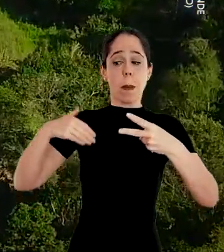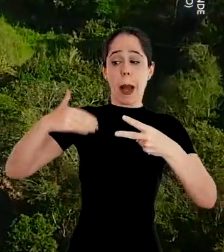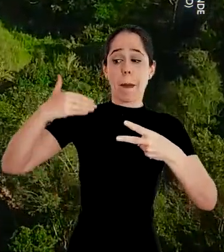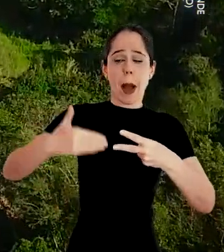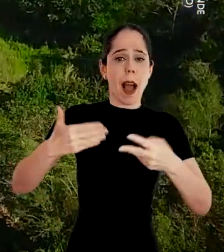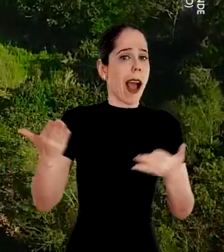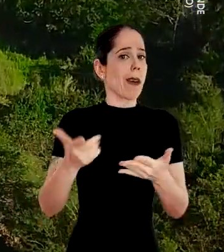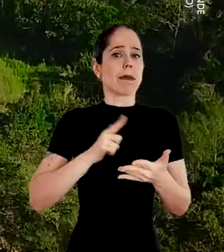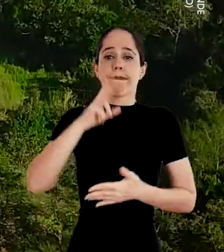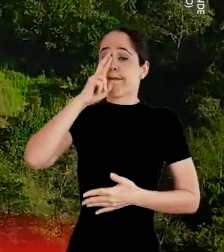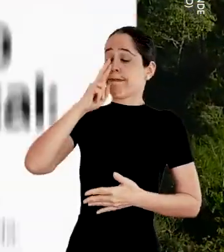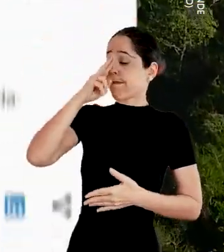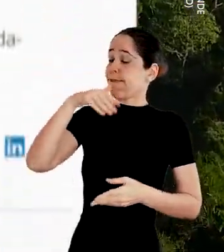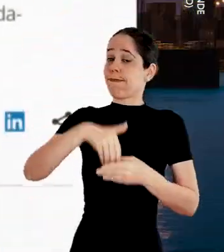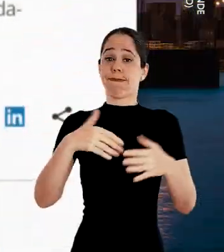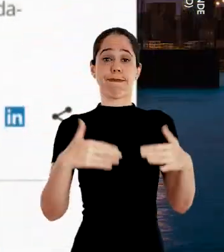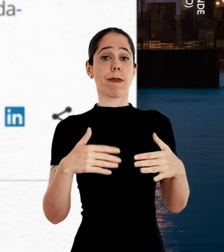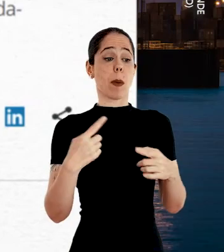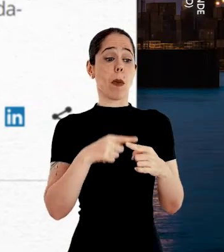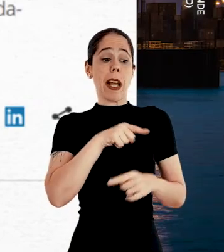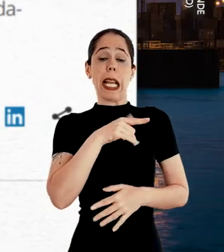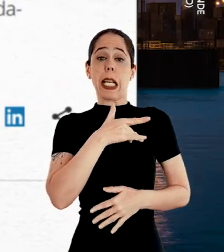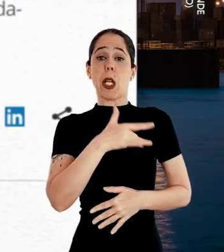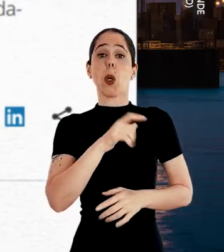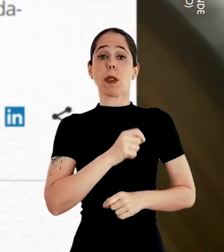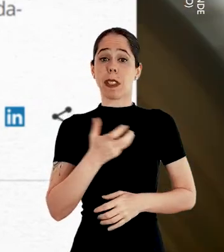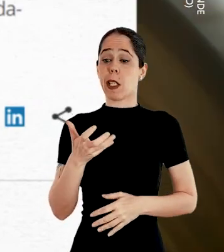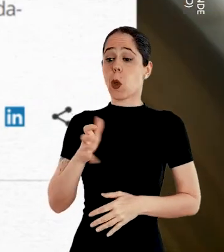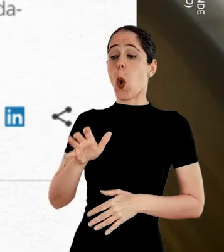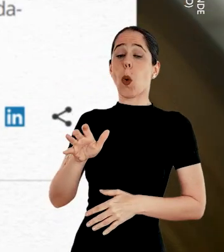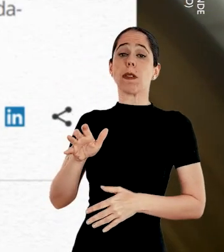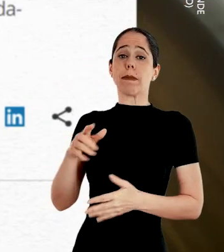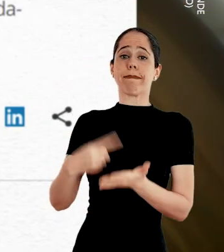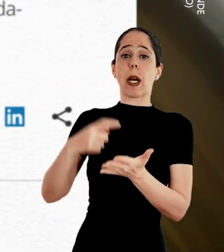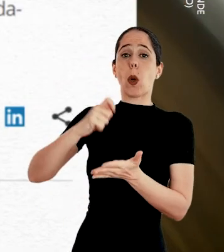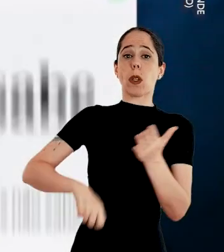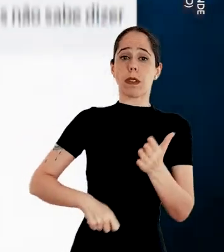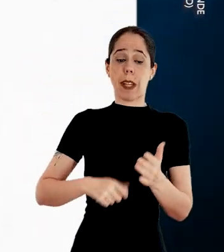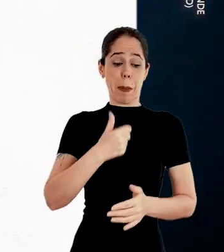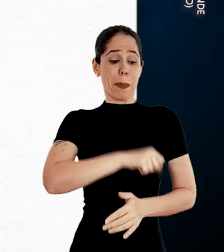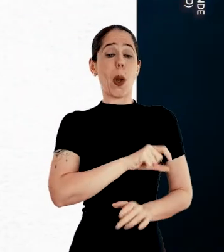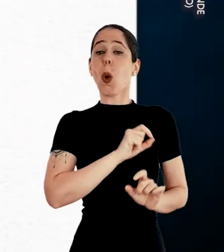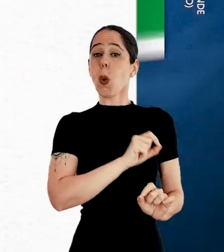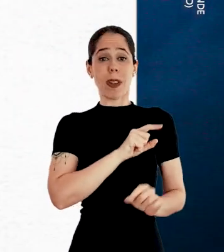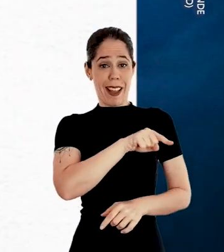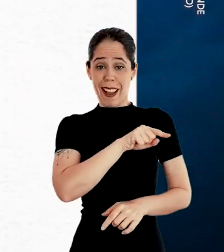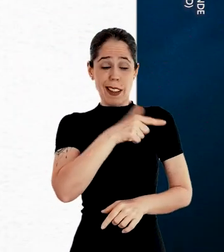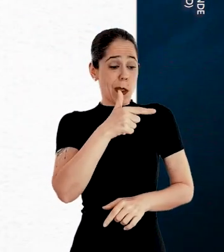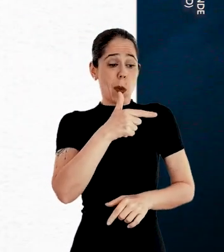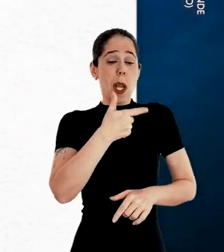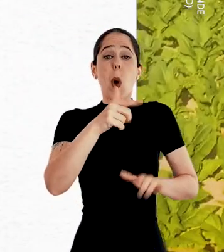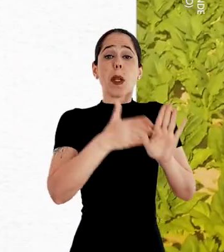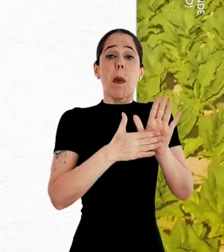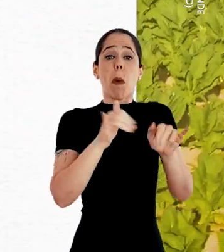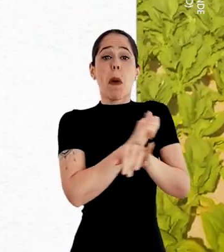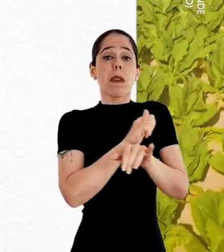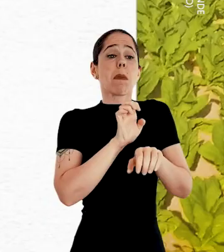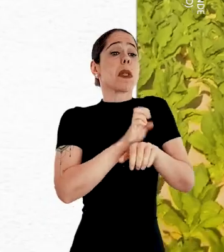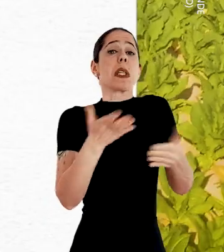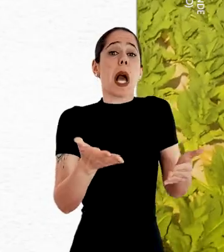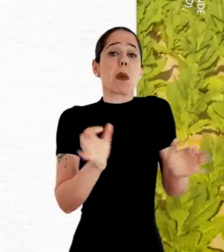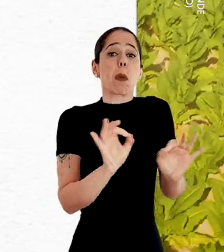está em risco nesta eleição. O Nix é contra o acordo assinado. E pior, não tem nenhuma outra